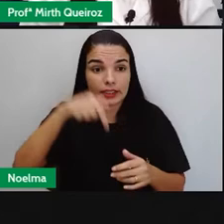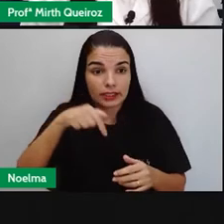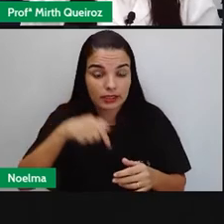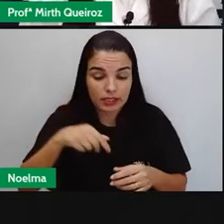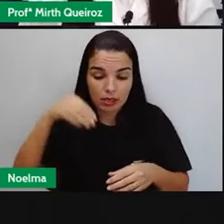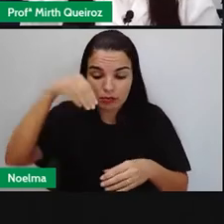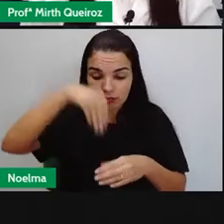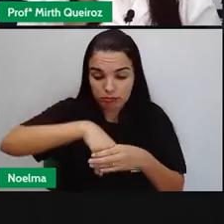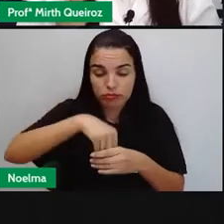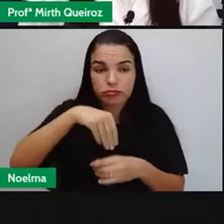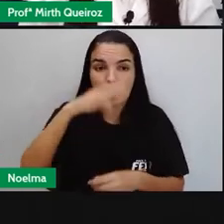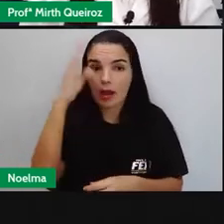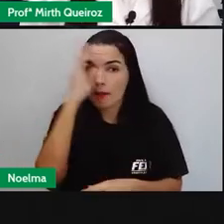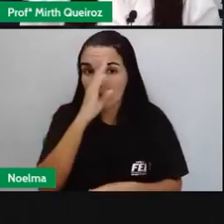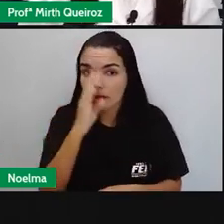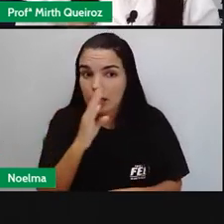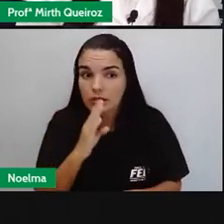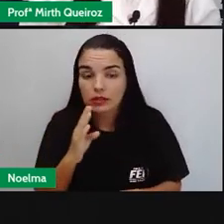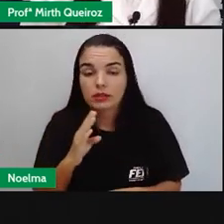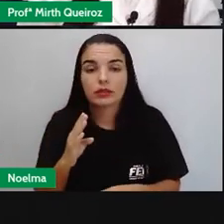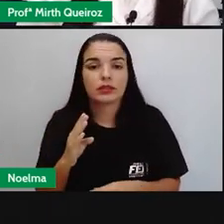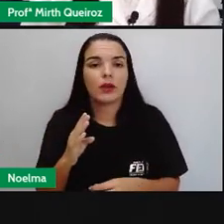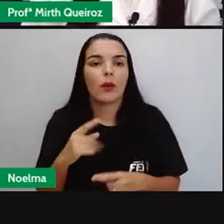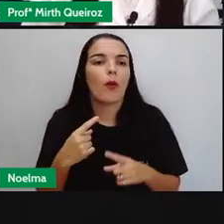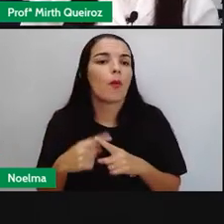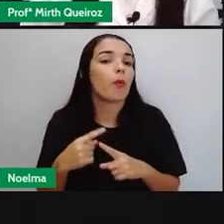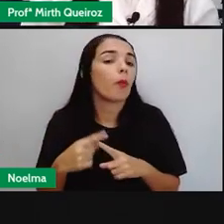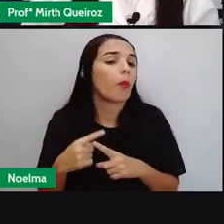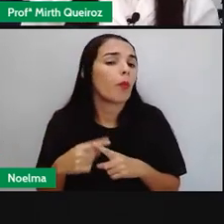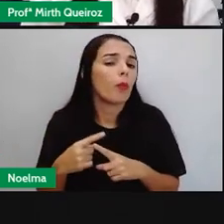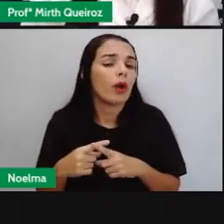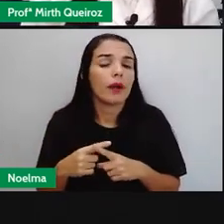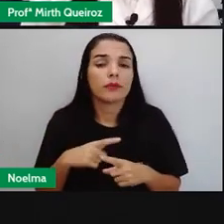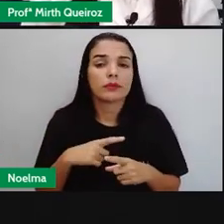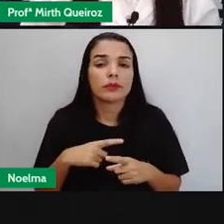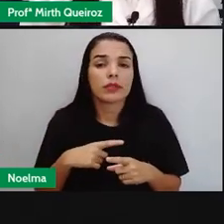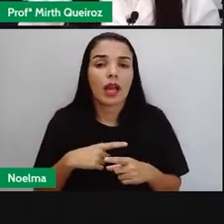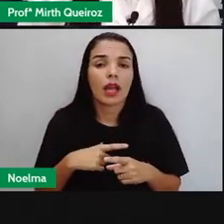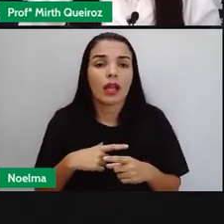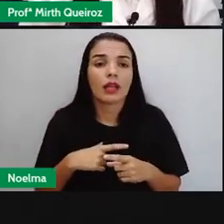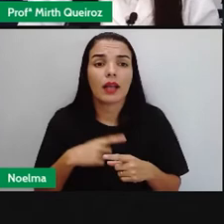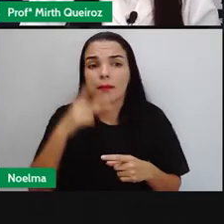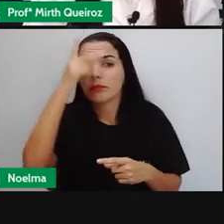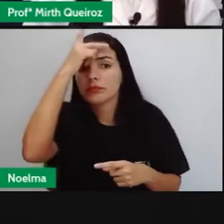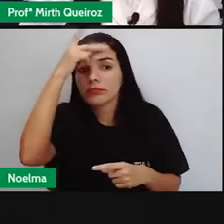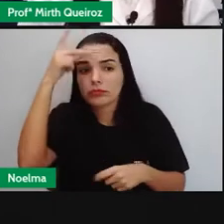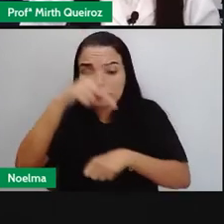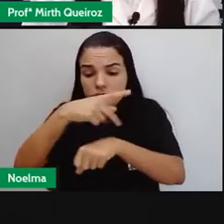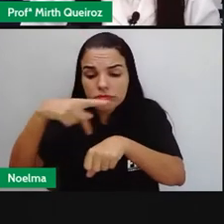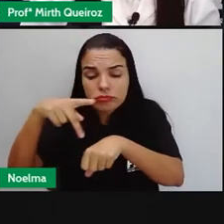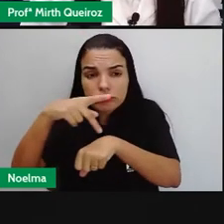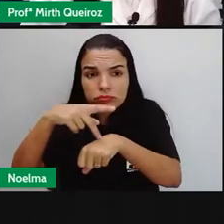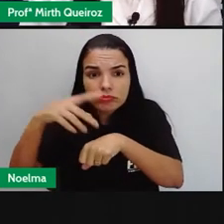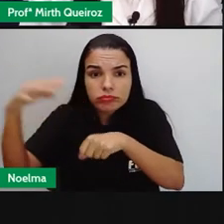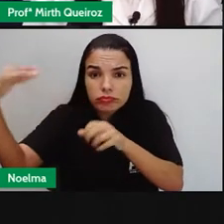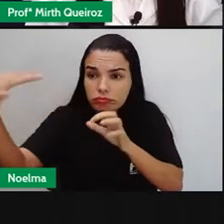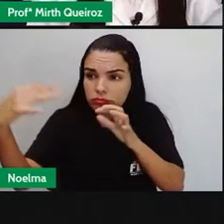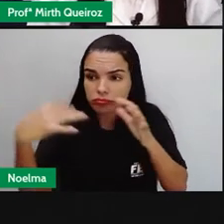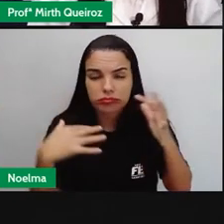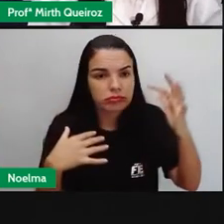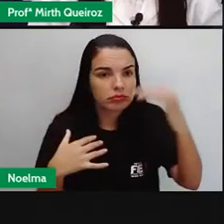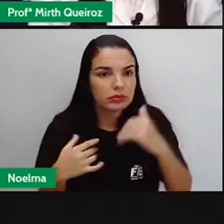adentrar o nosso país, perdão, adentrar o nosso país aí como imigrante, mas eles não fazem parte disso aqui não.